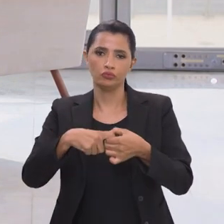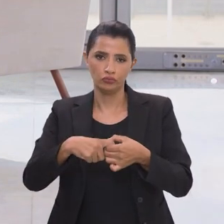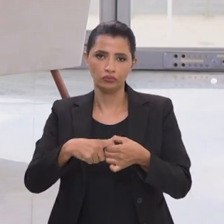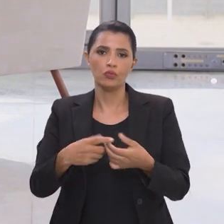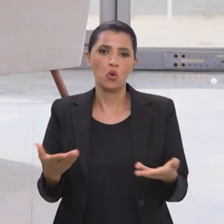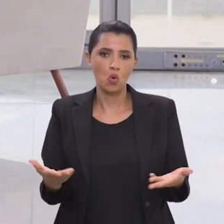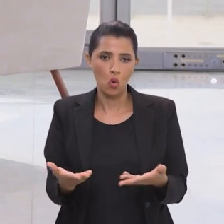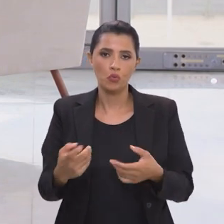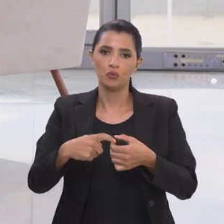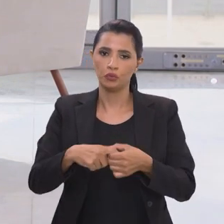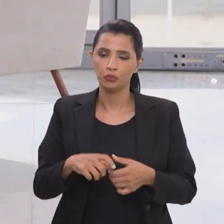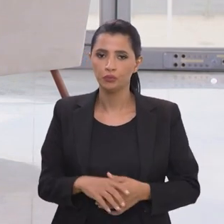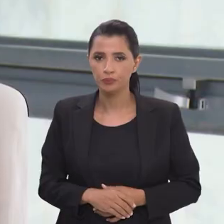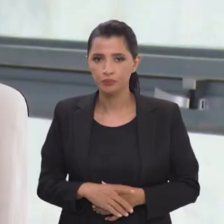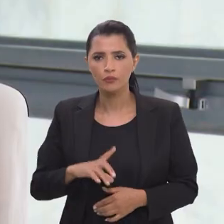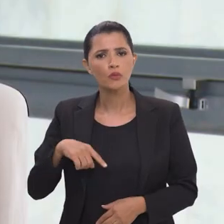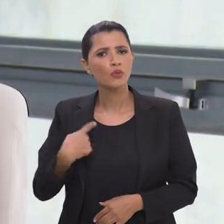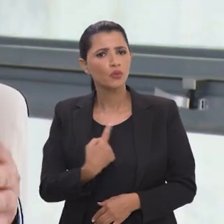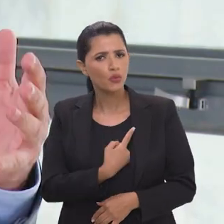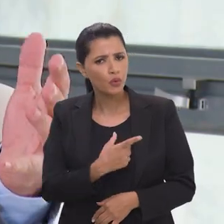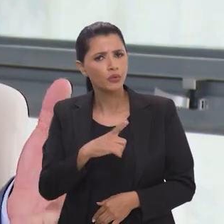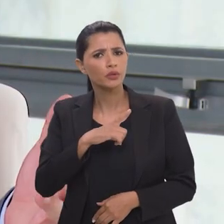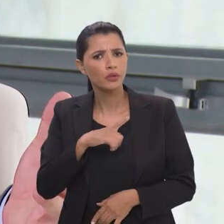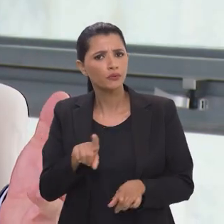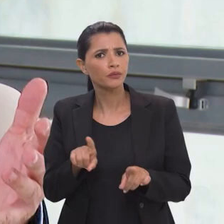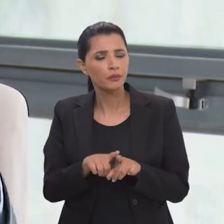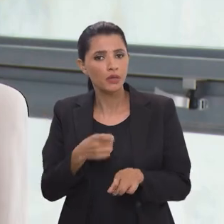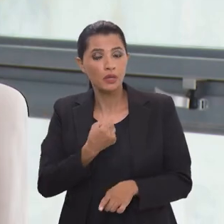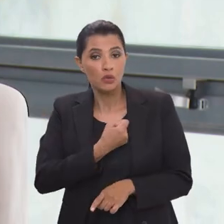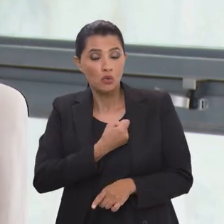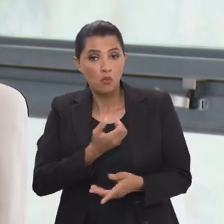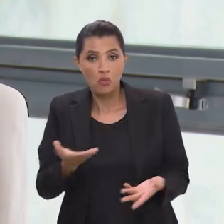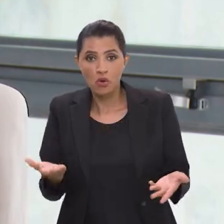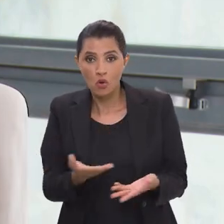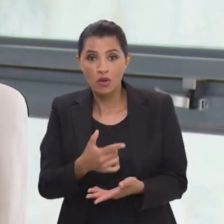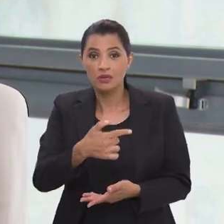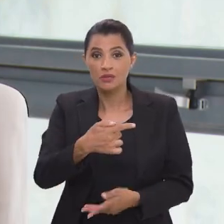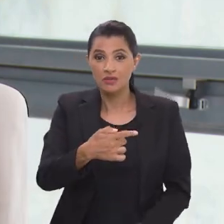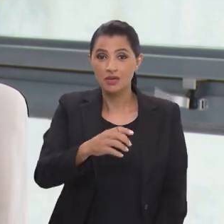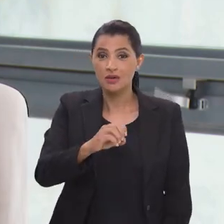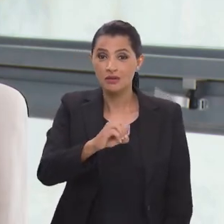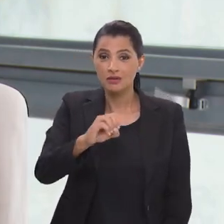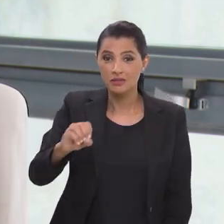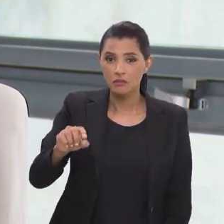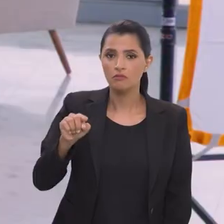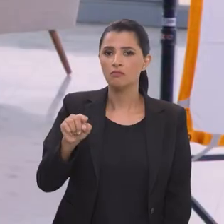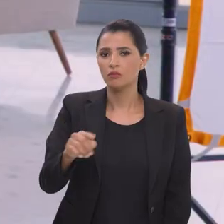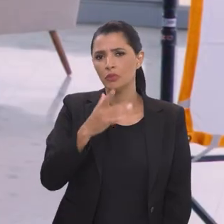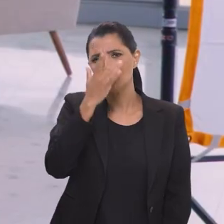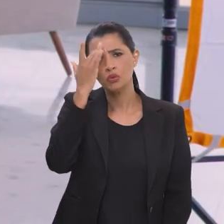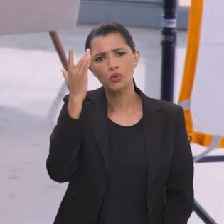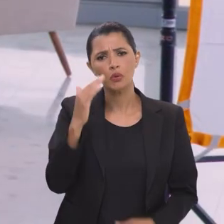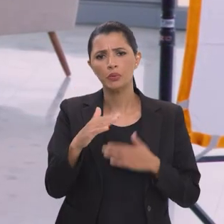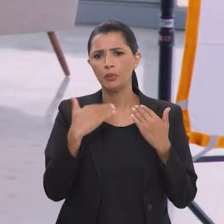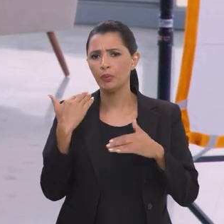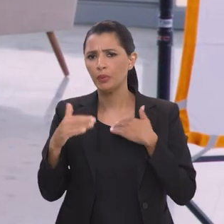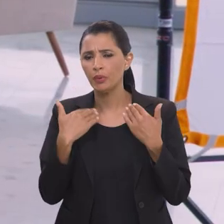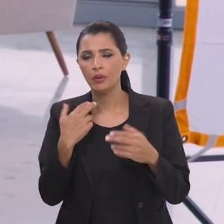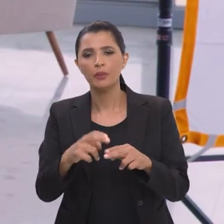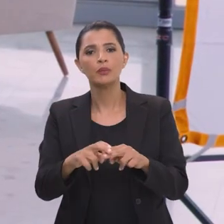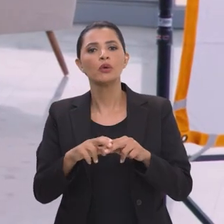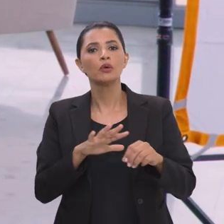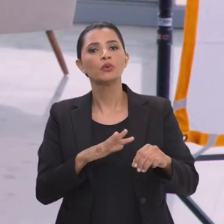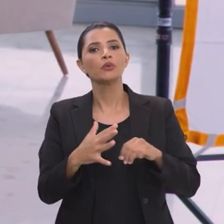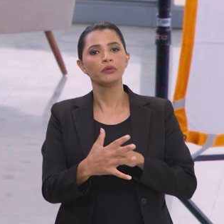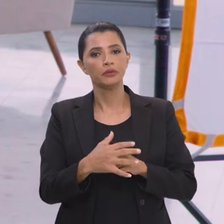voltaram a existir nós recentemente tivemos esse número dramático de 700 mil mortes